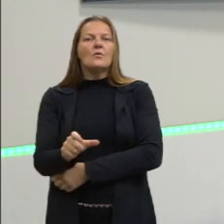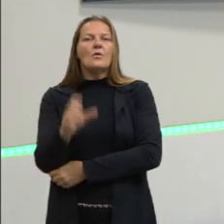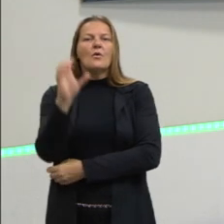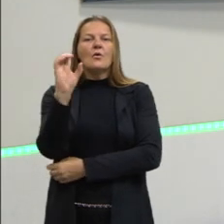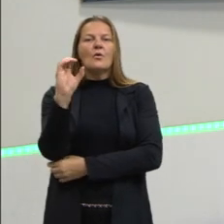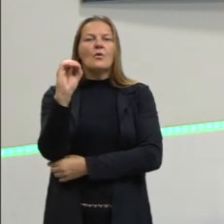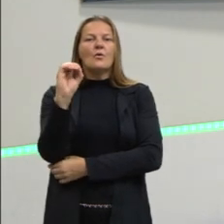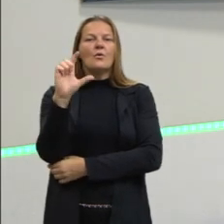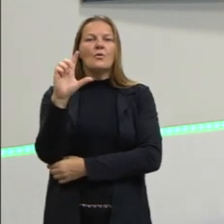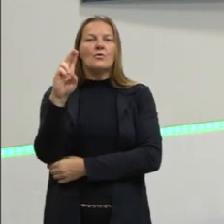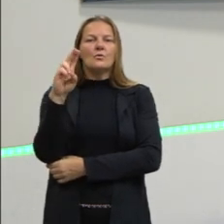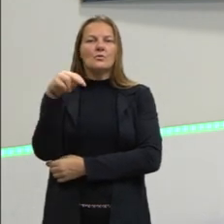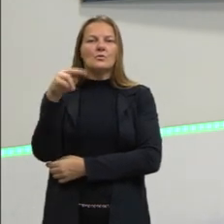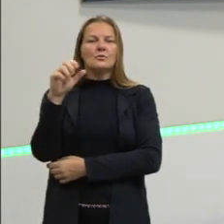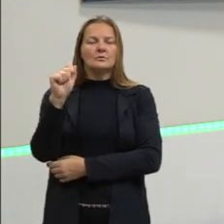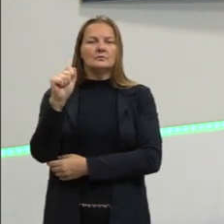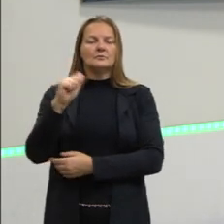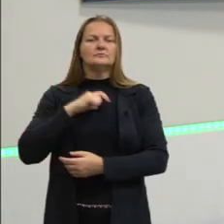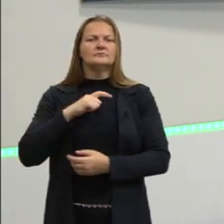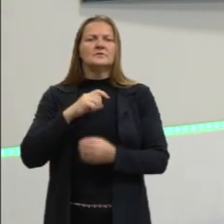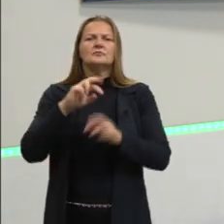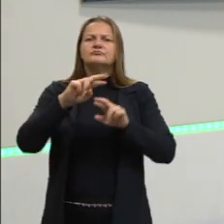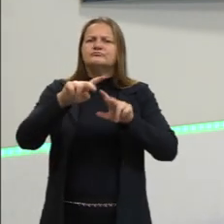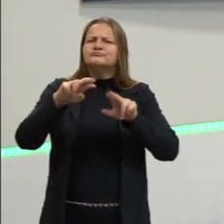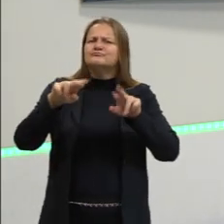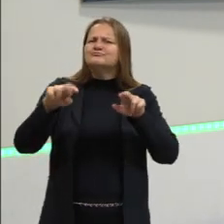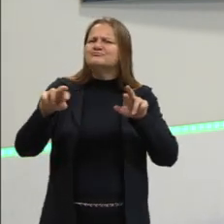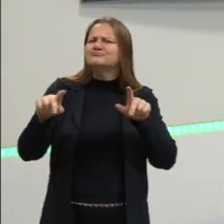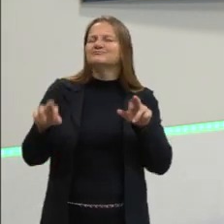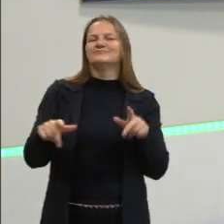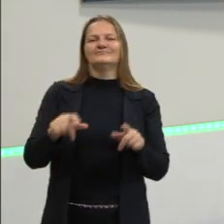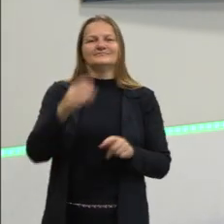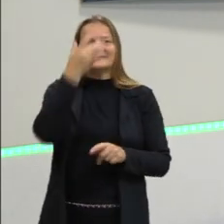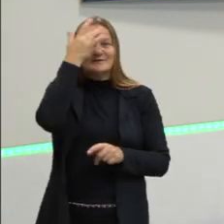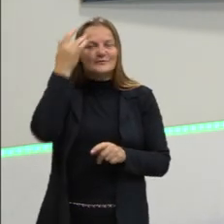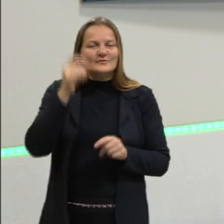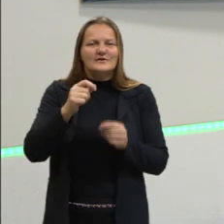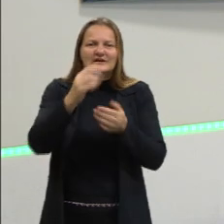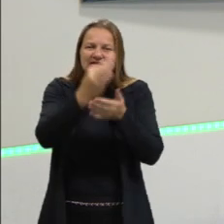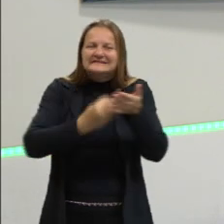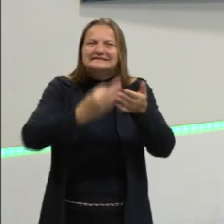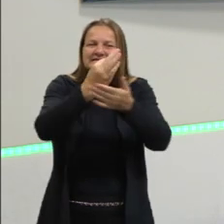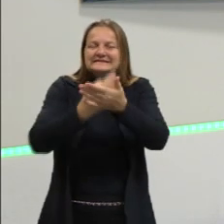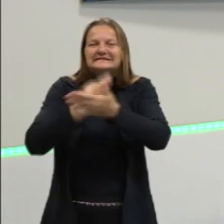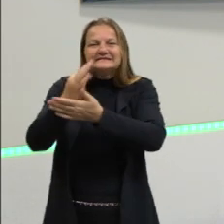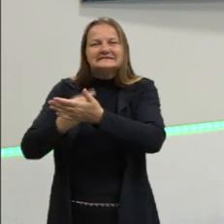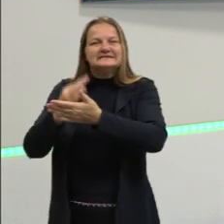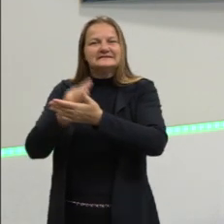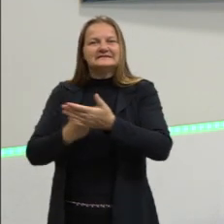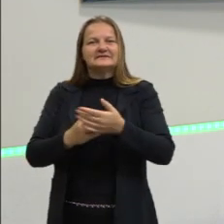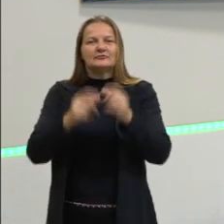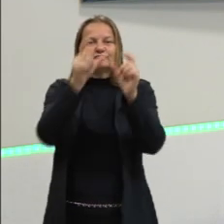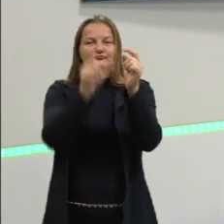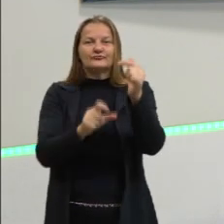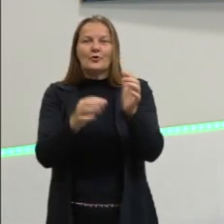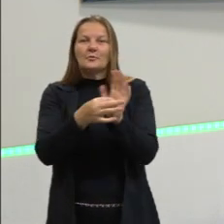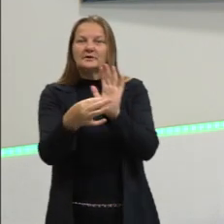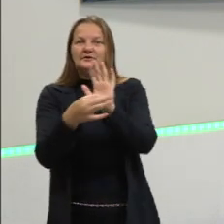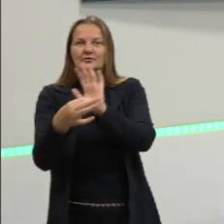que acabam contribuindo com o jornal através dos seus textos e trazendo também as suas